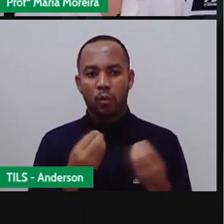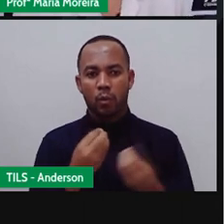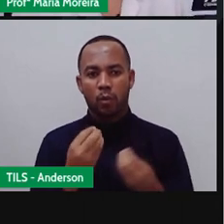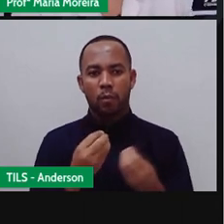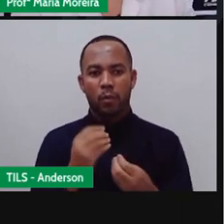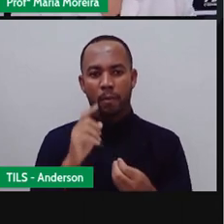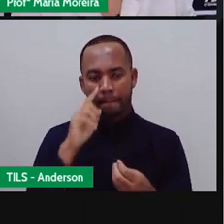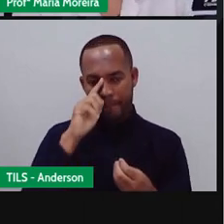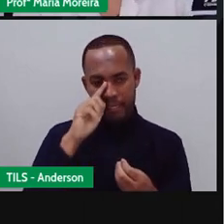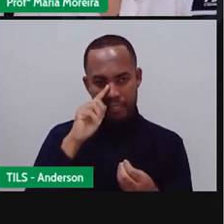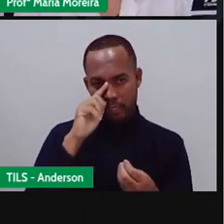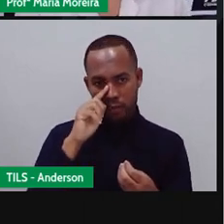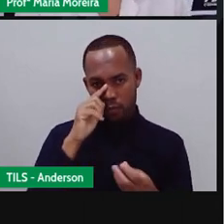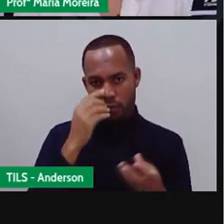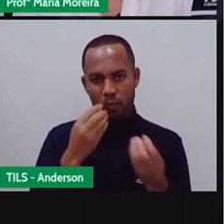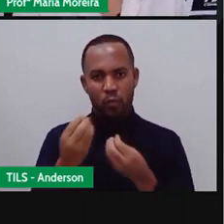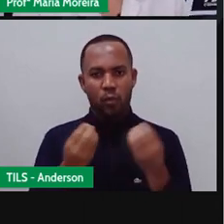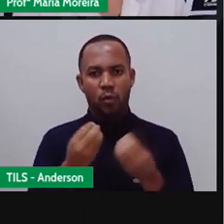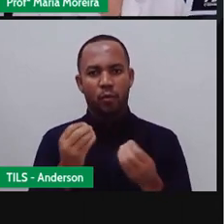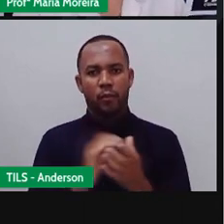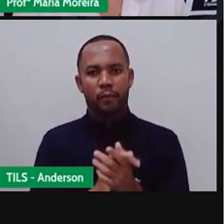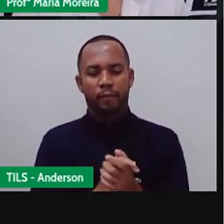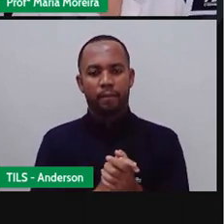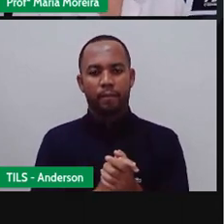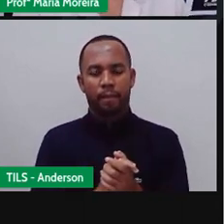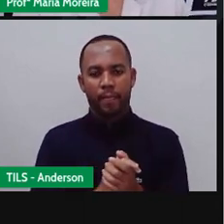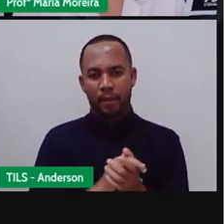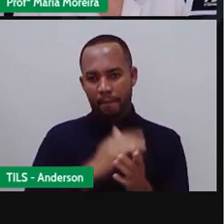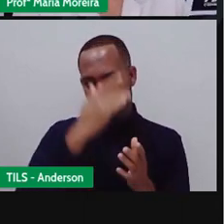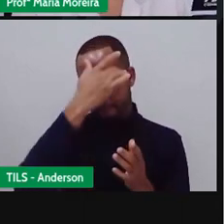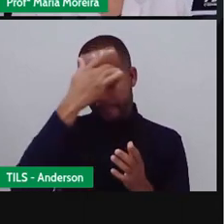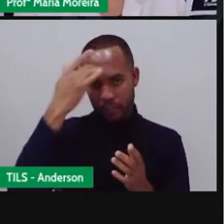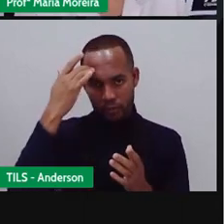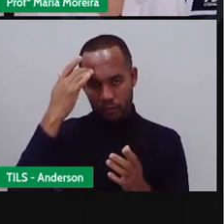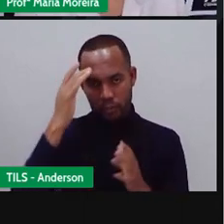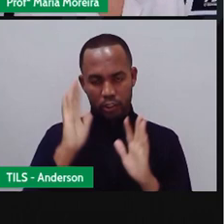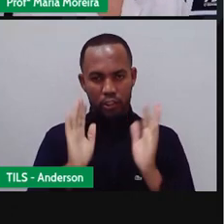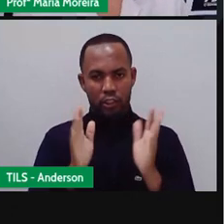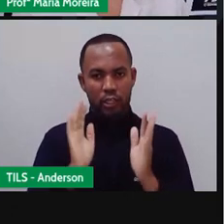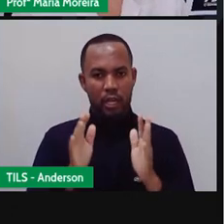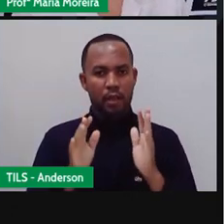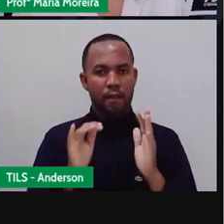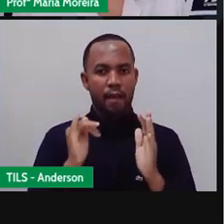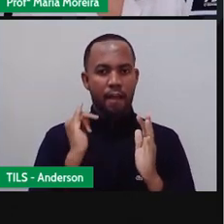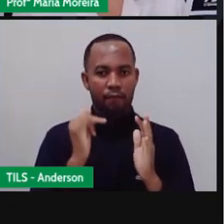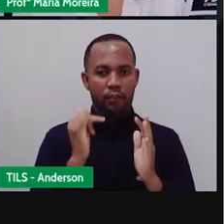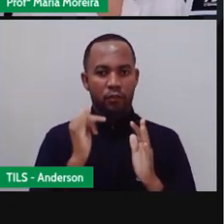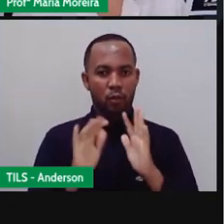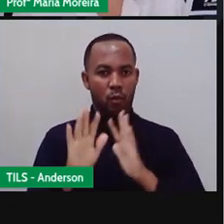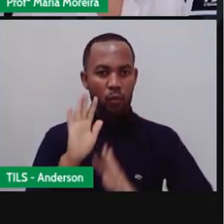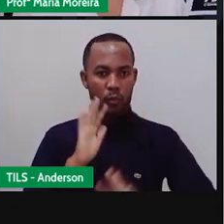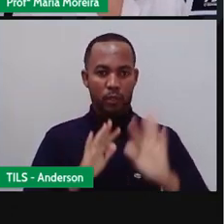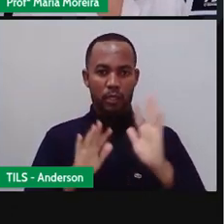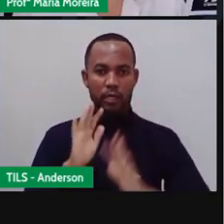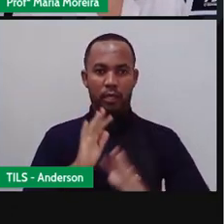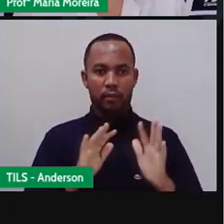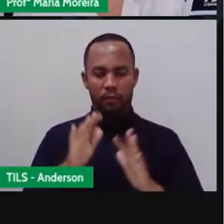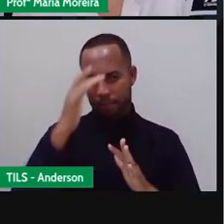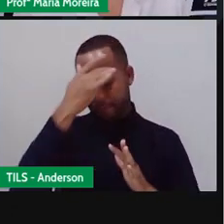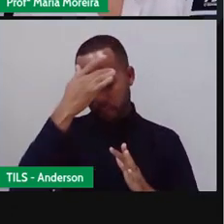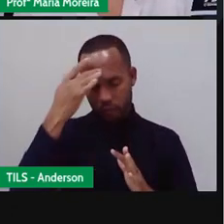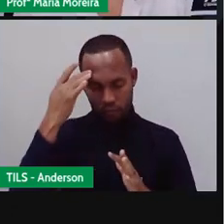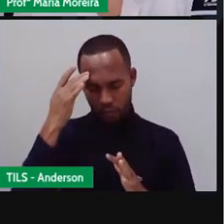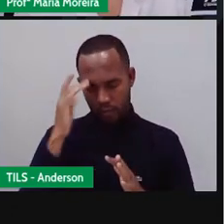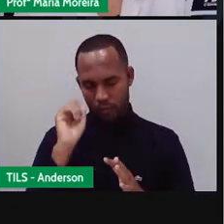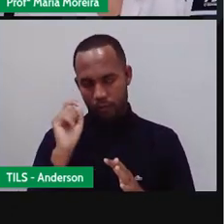aí eu acredito que a maioria de vocês, né, se não todos vocês já escutaram a seguinte frase, não receba nada de estranhos.